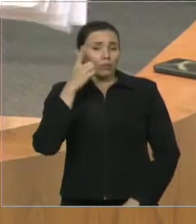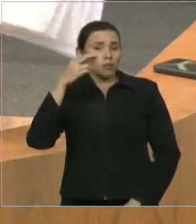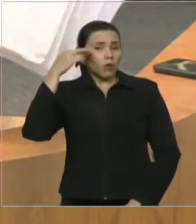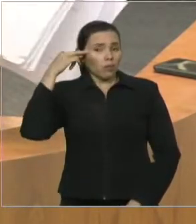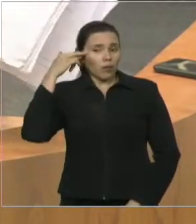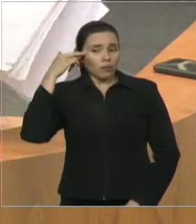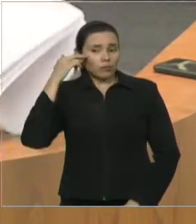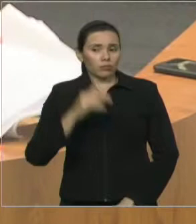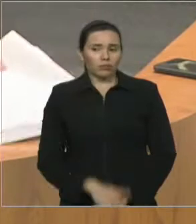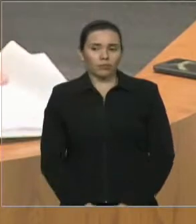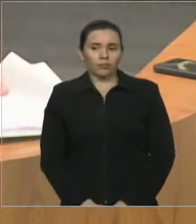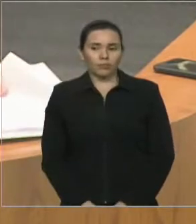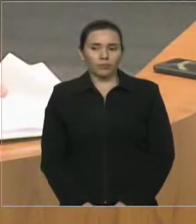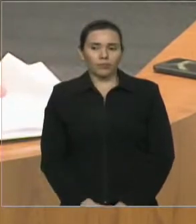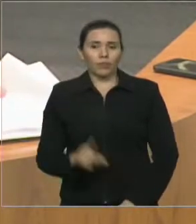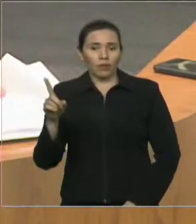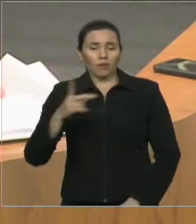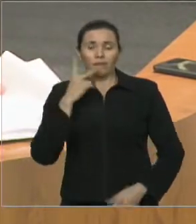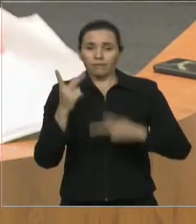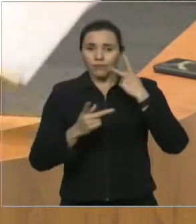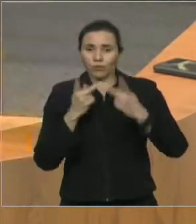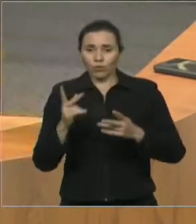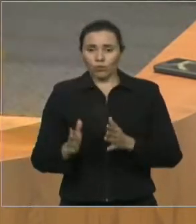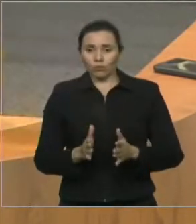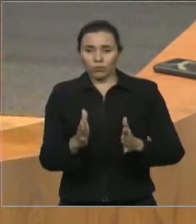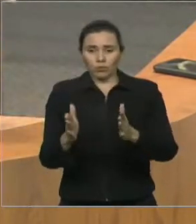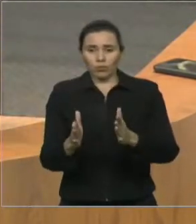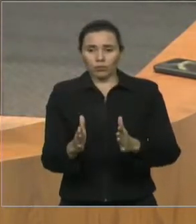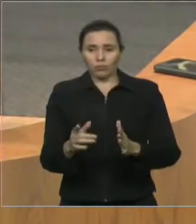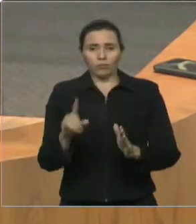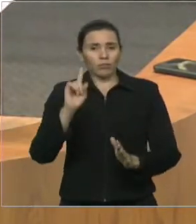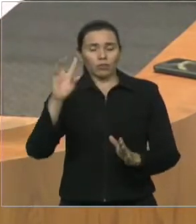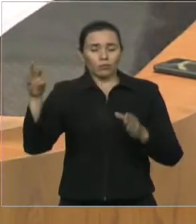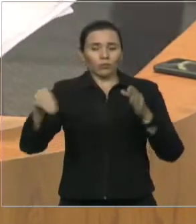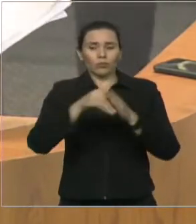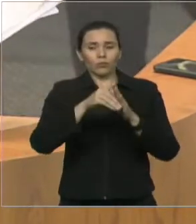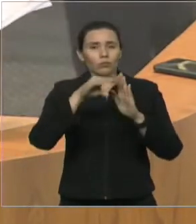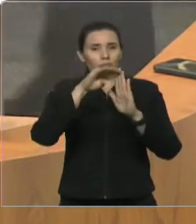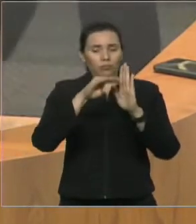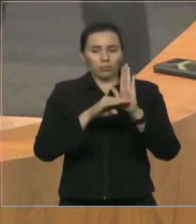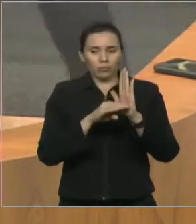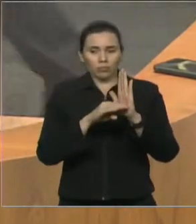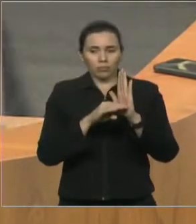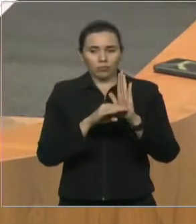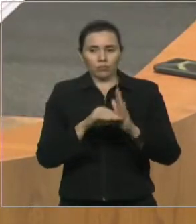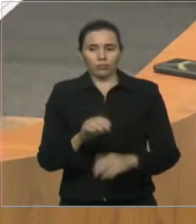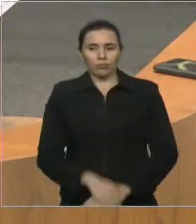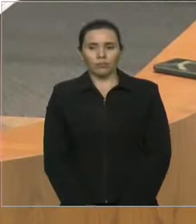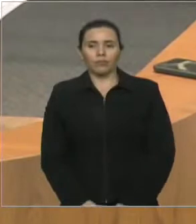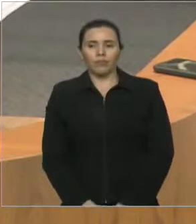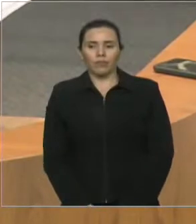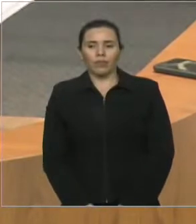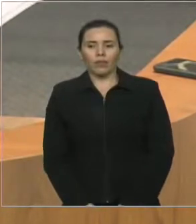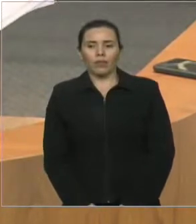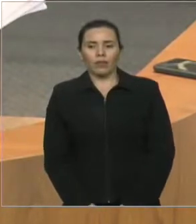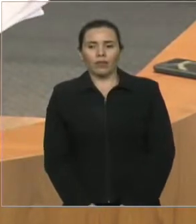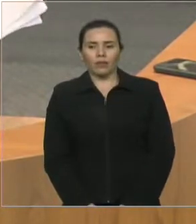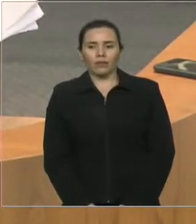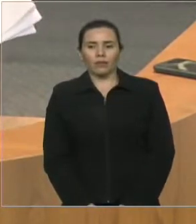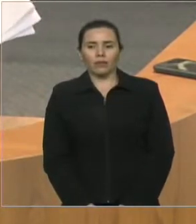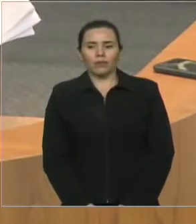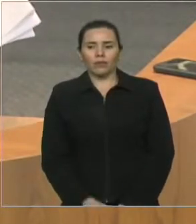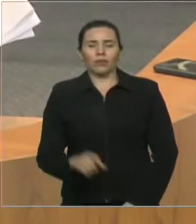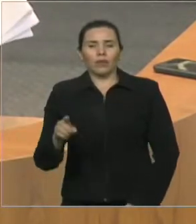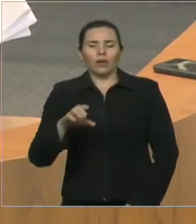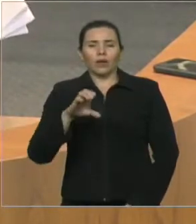trecho urbano não estava previsto aqui. Graças a Deus o deputado foi atendido. Estava atendido de Curralinho até